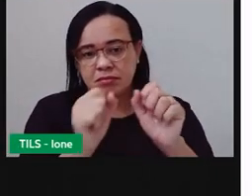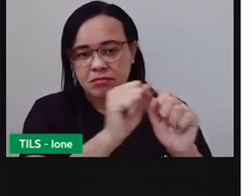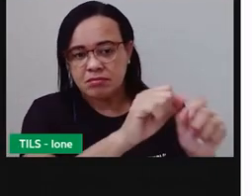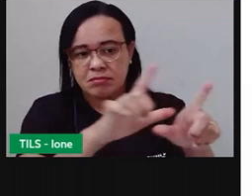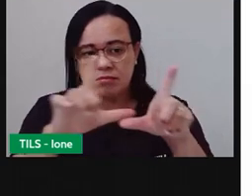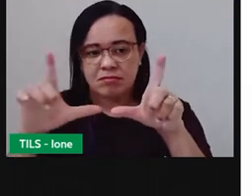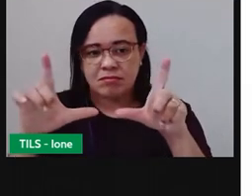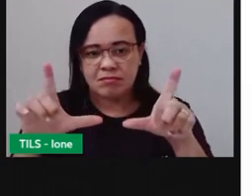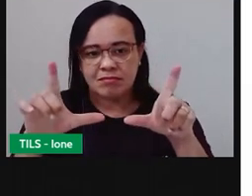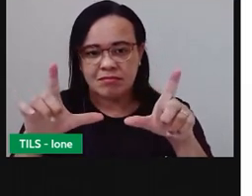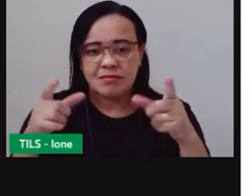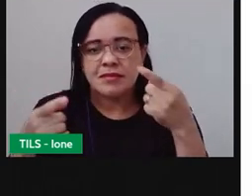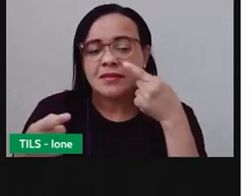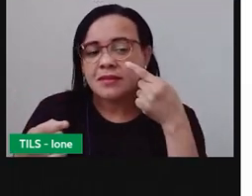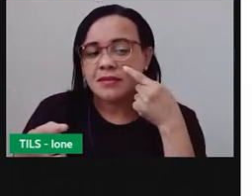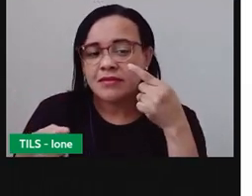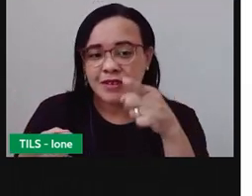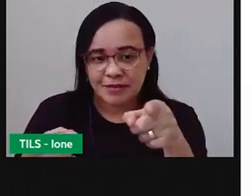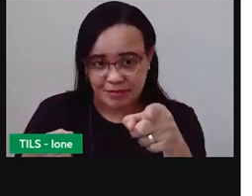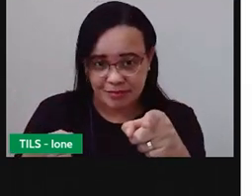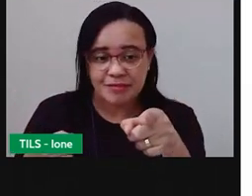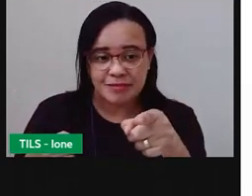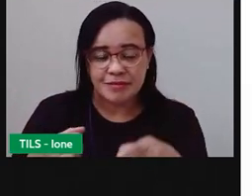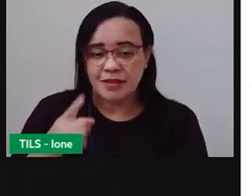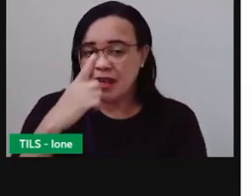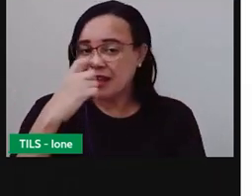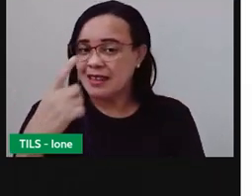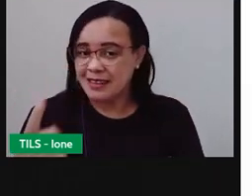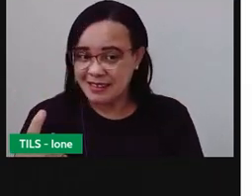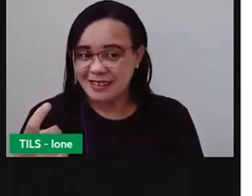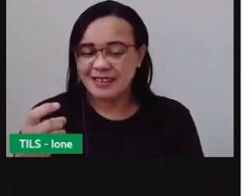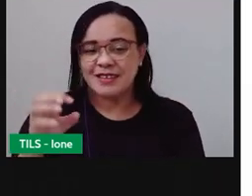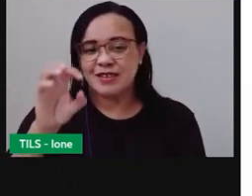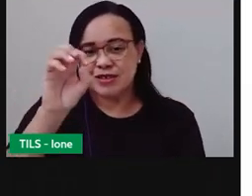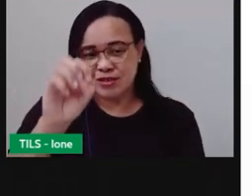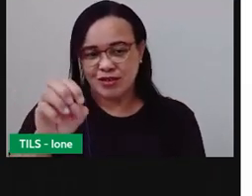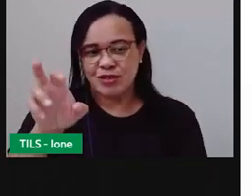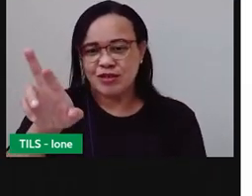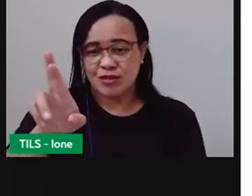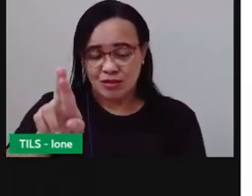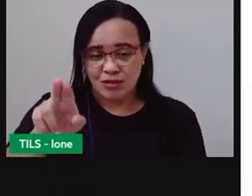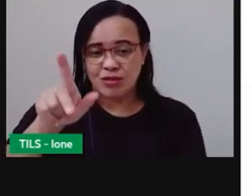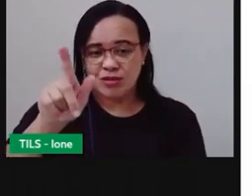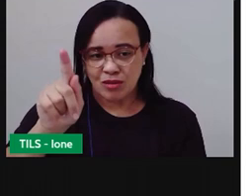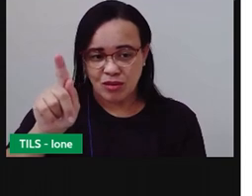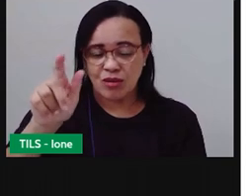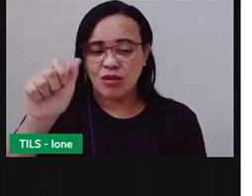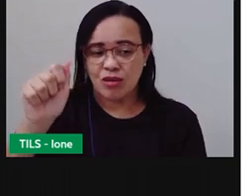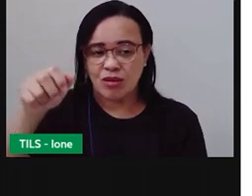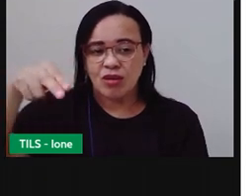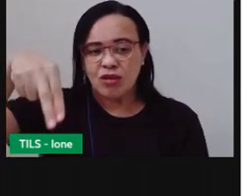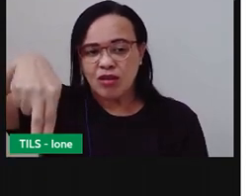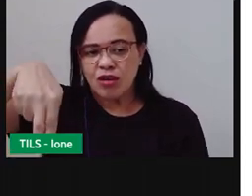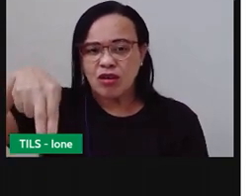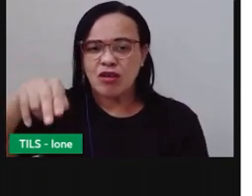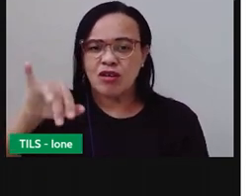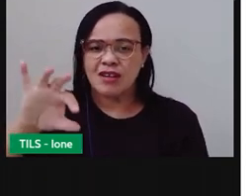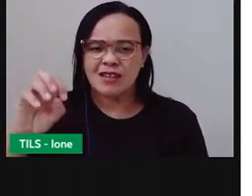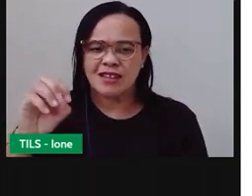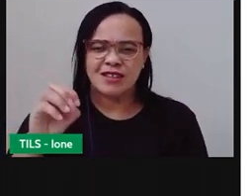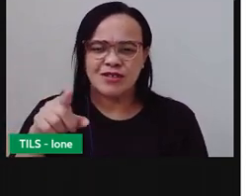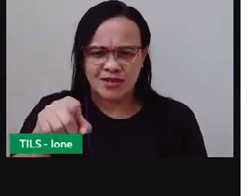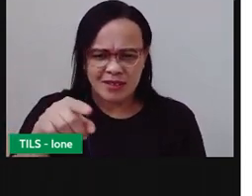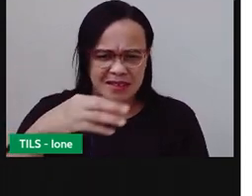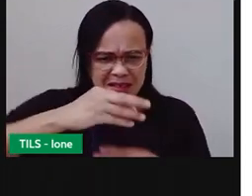Então, aqui, ó, lixo orgânico. Como eu já falei pra vocês, que são cascas de